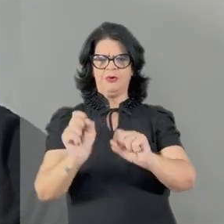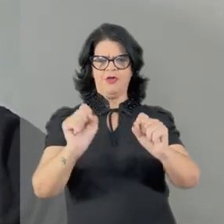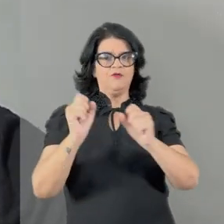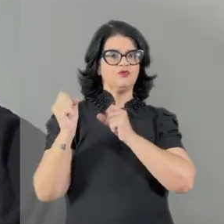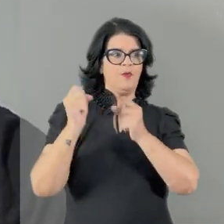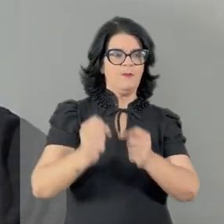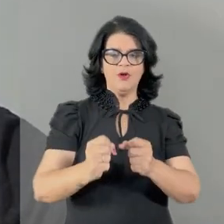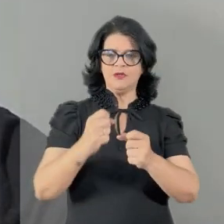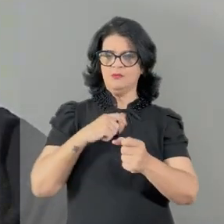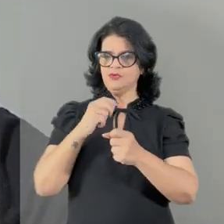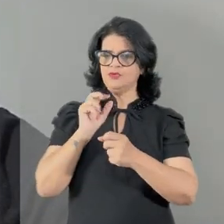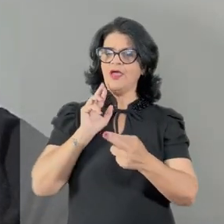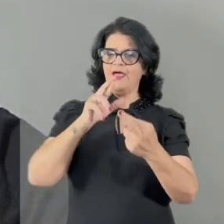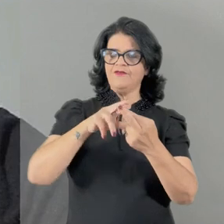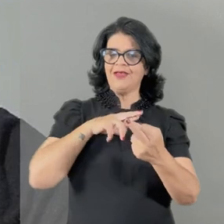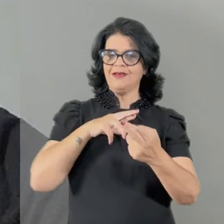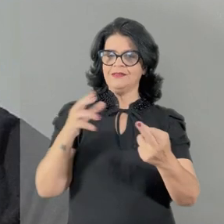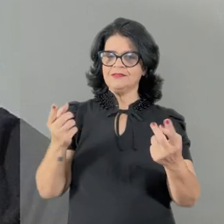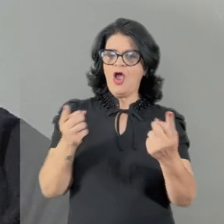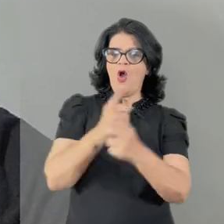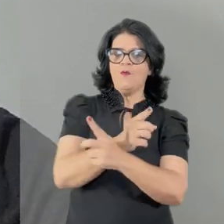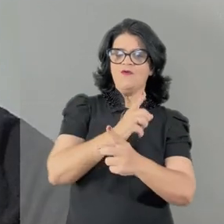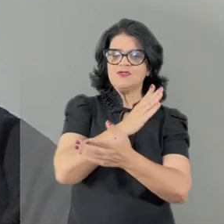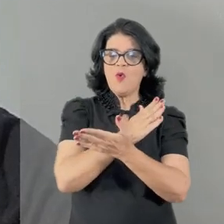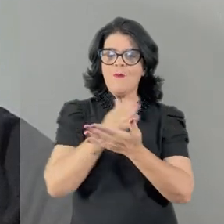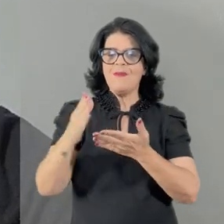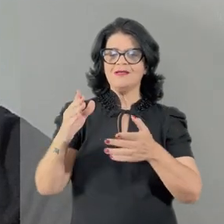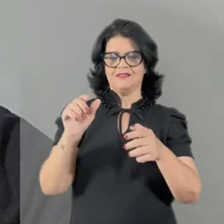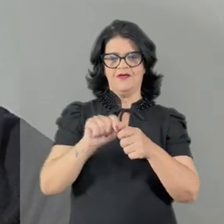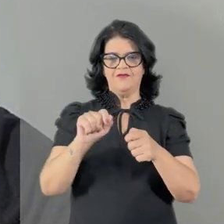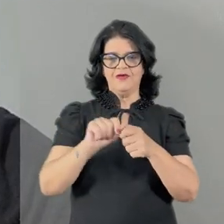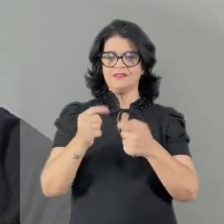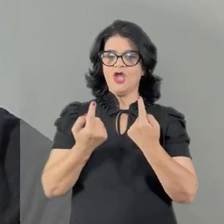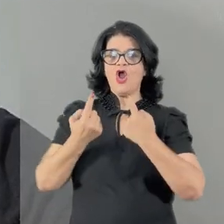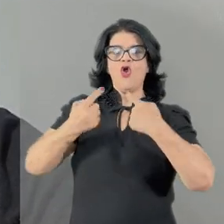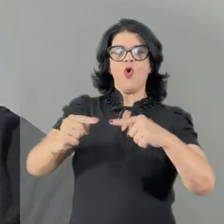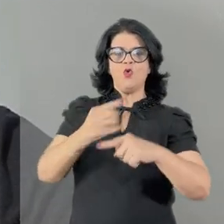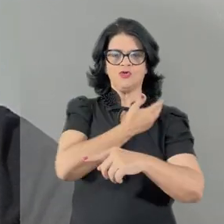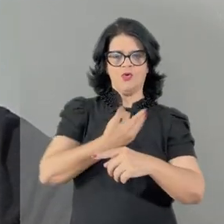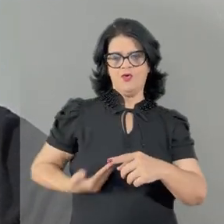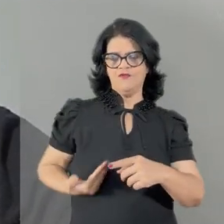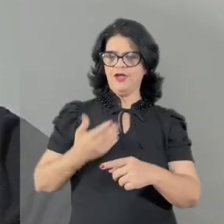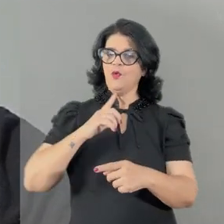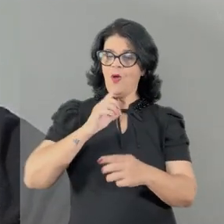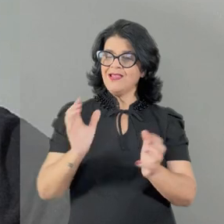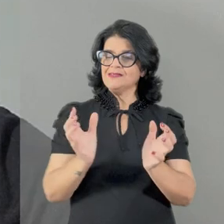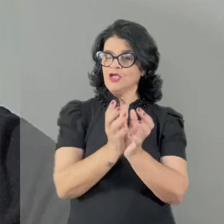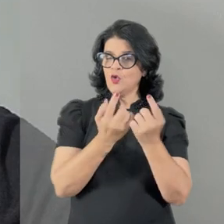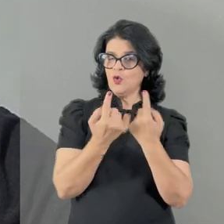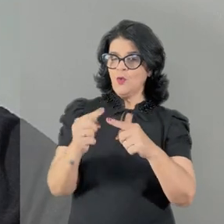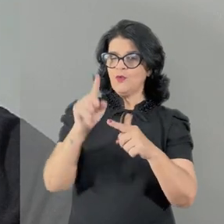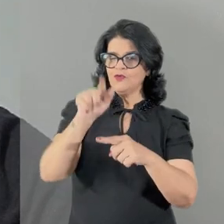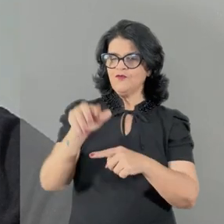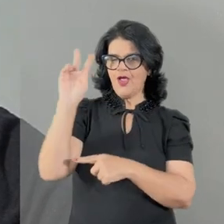Aqui podemos fazer uma referência à oposição que começava a se formar contra o seu governo. O ápice dessa oposição